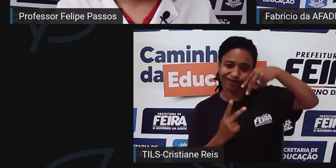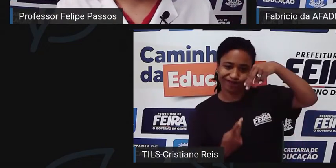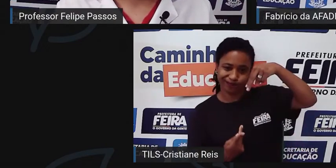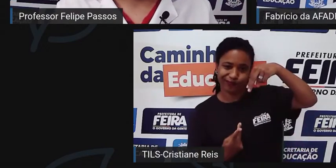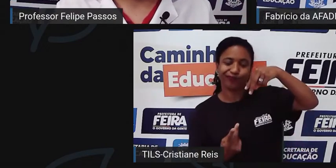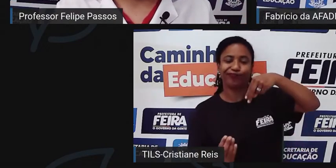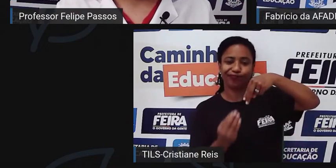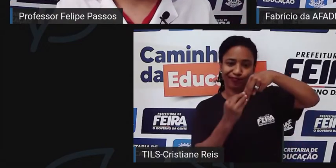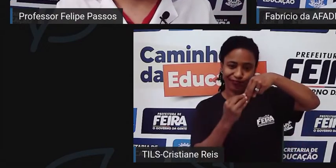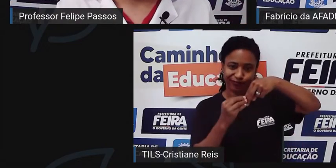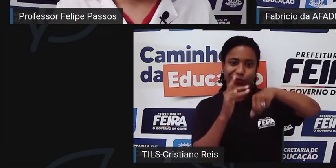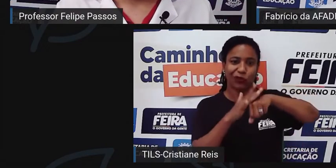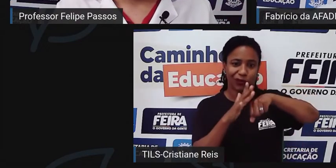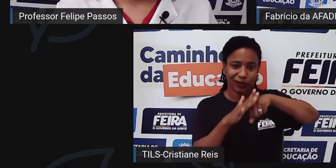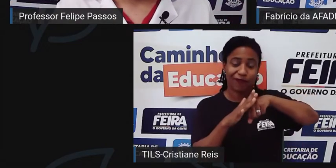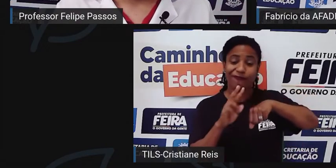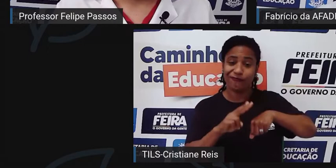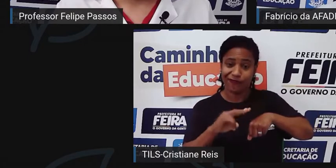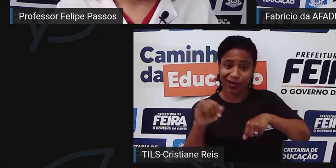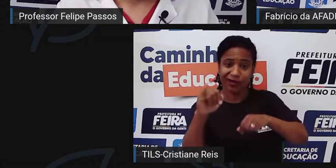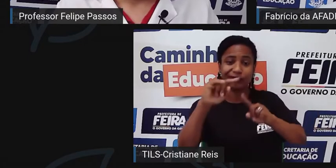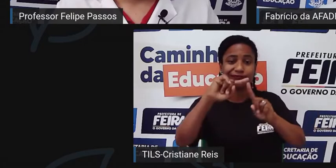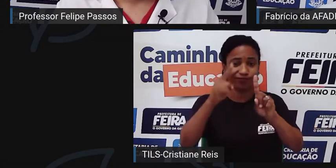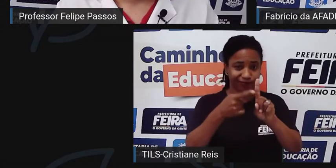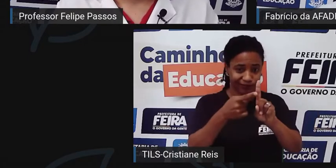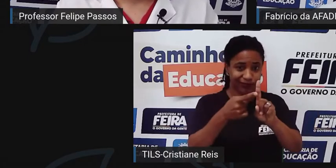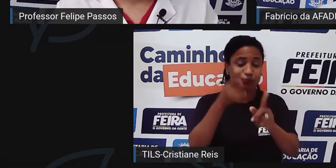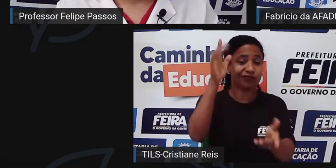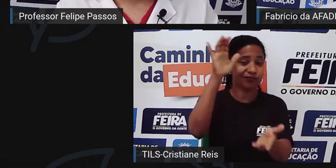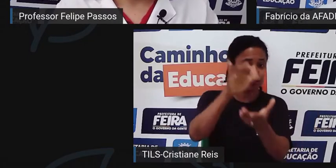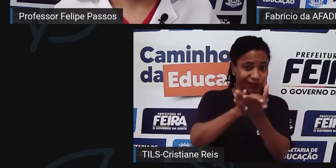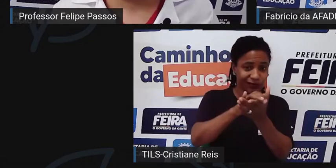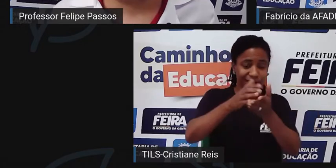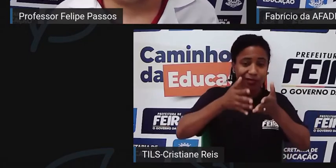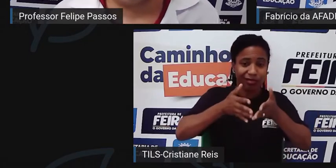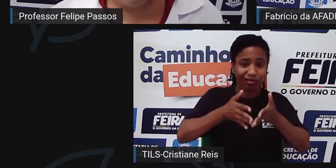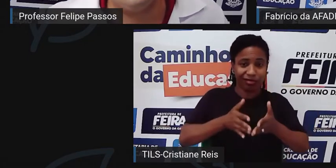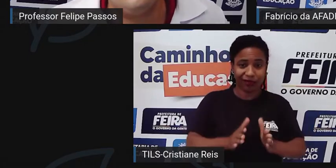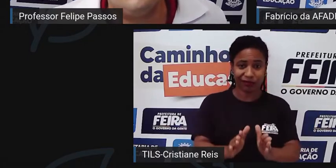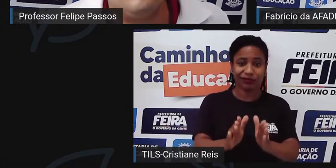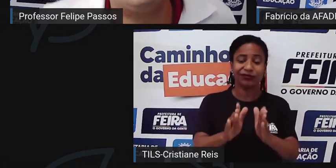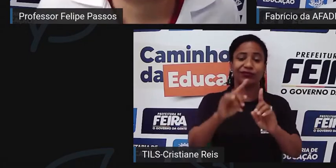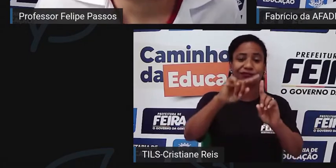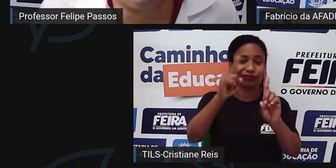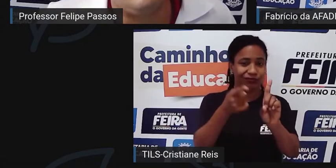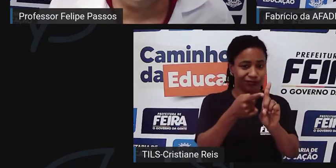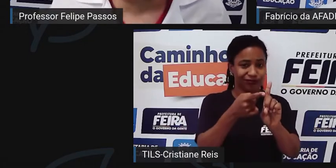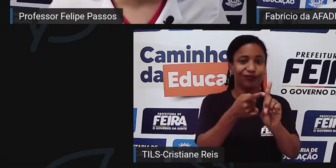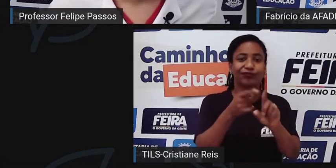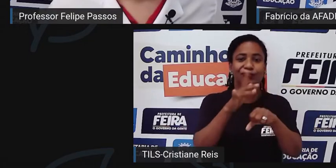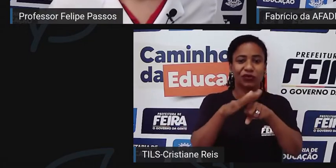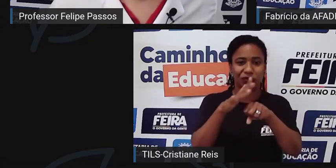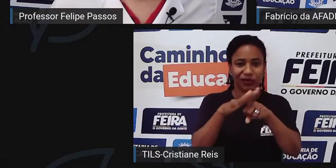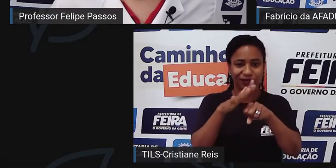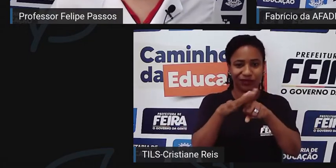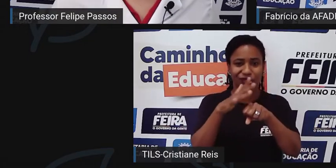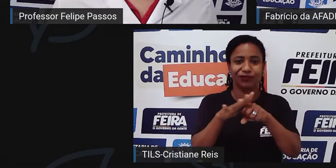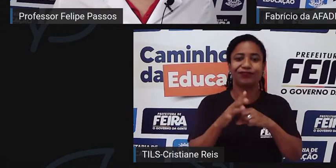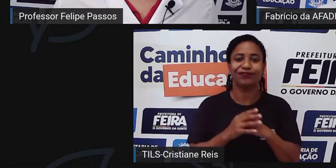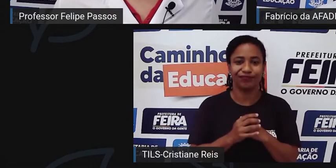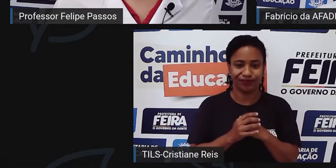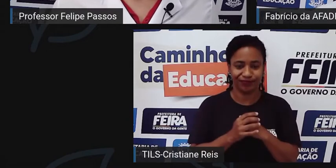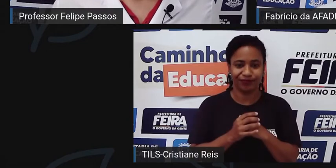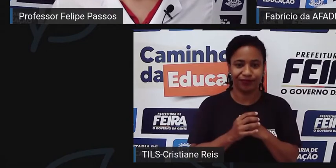mais séria, não é? Exatamente. E também, Felipe, porque assim, a gente tem o nosso SUS,